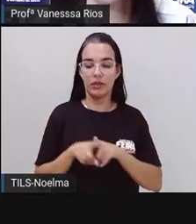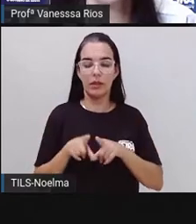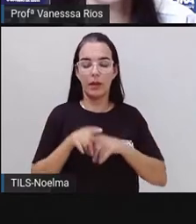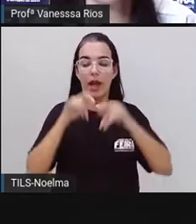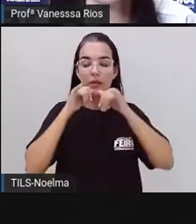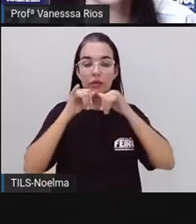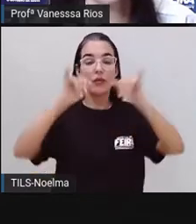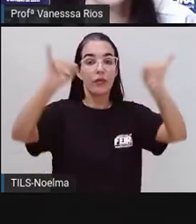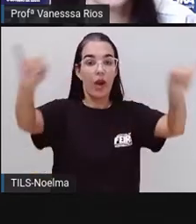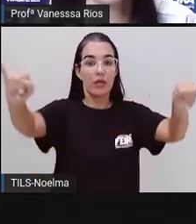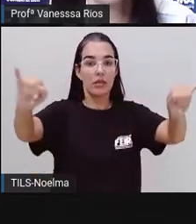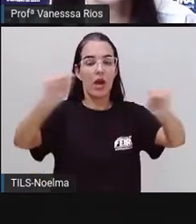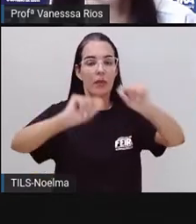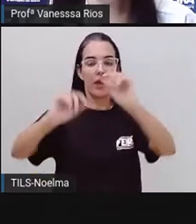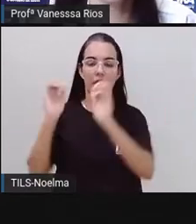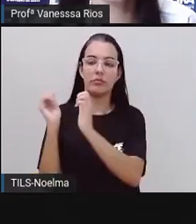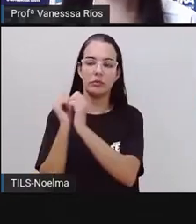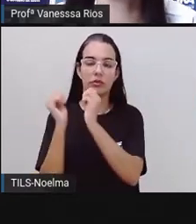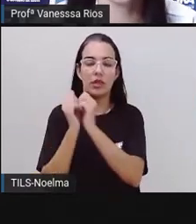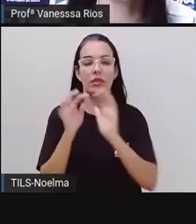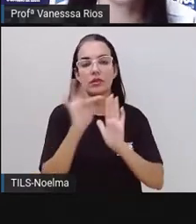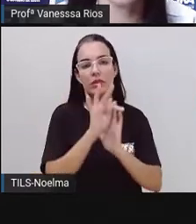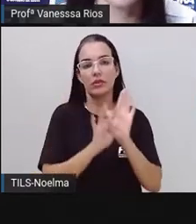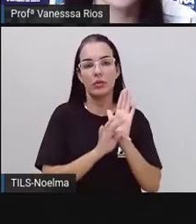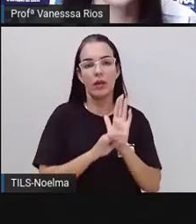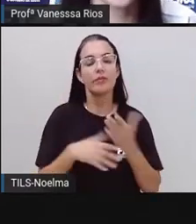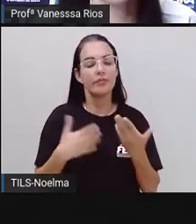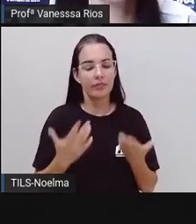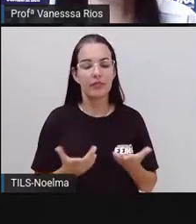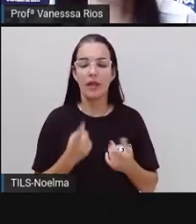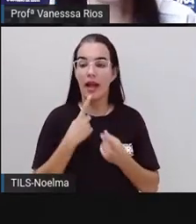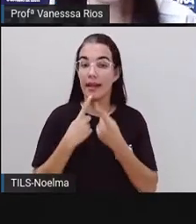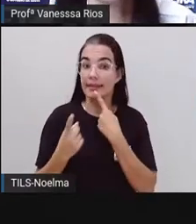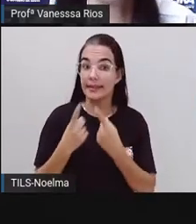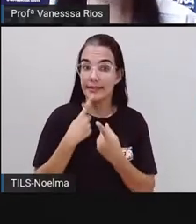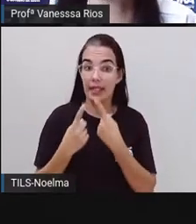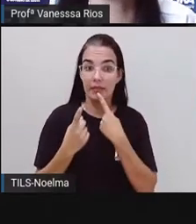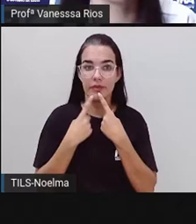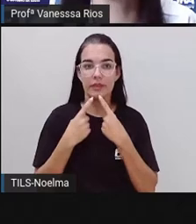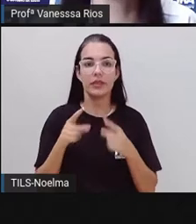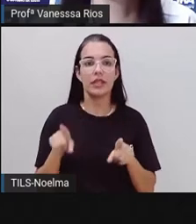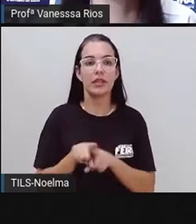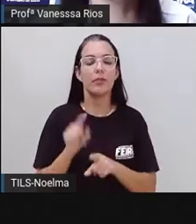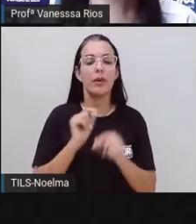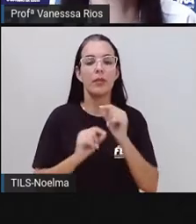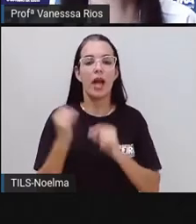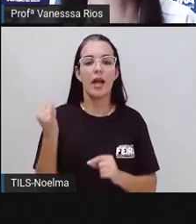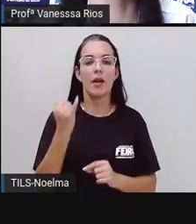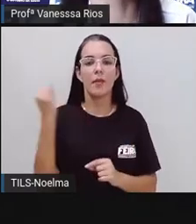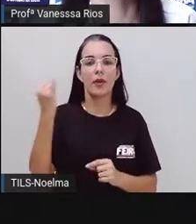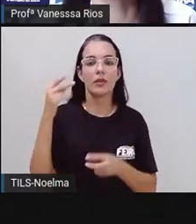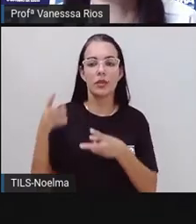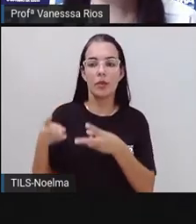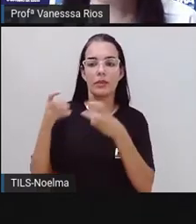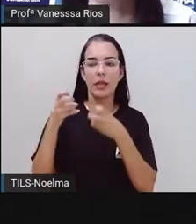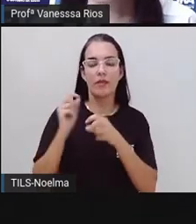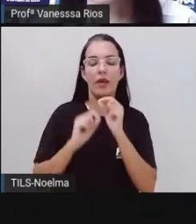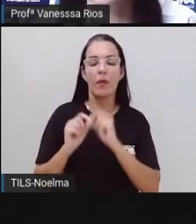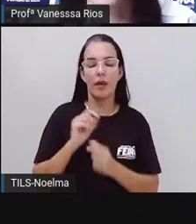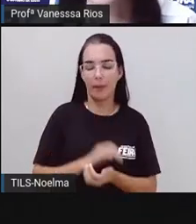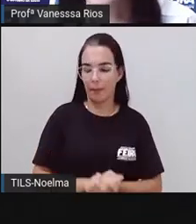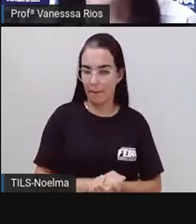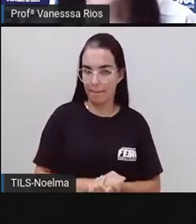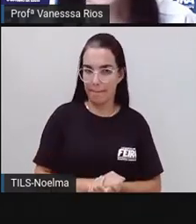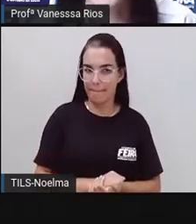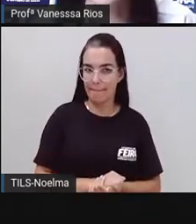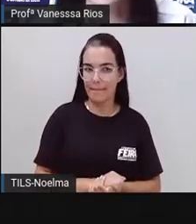gêneros textuais. No caso da entrevista, é importante a gente observar, nem sempre a entrevista vai ser